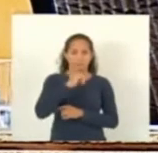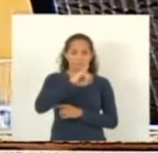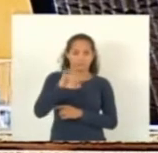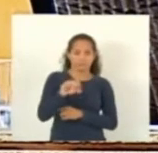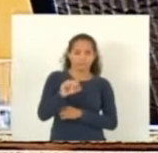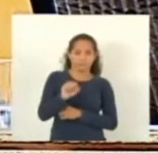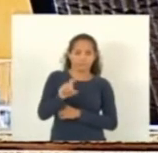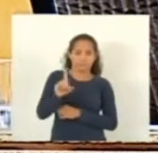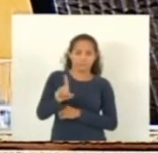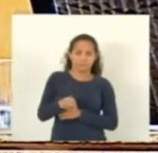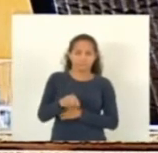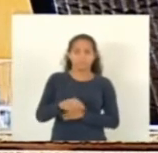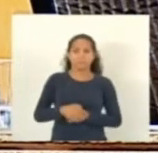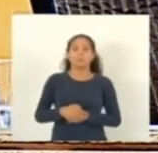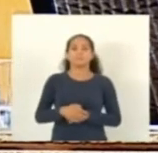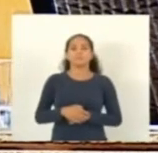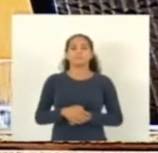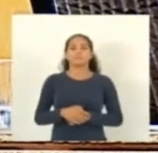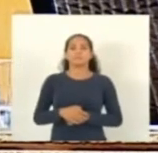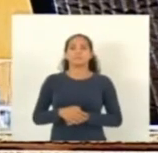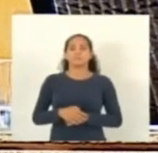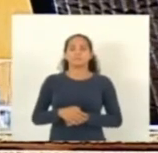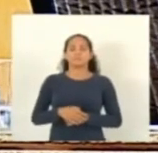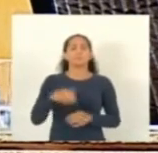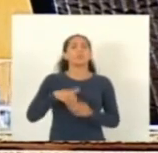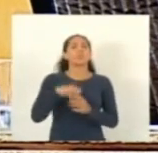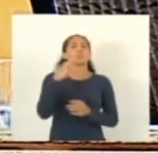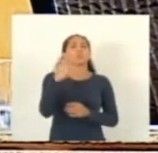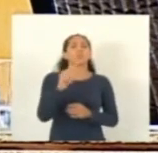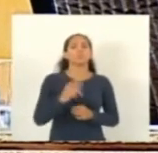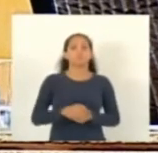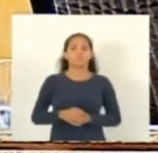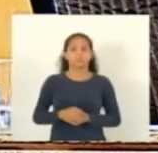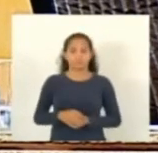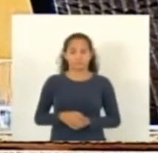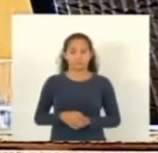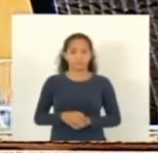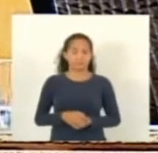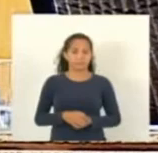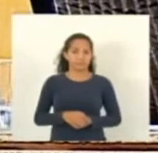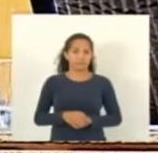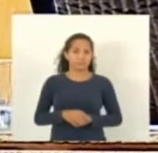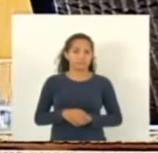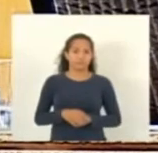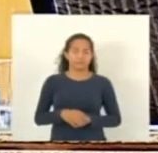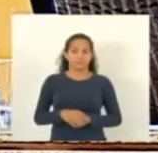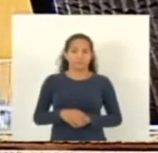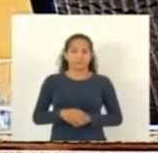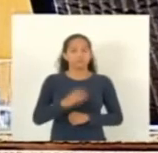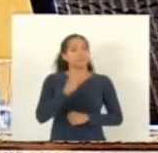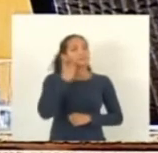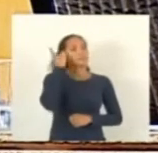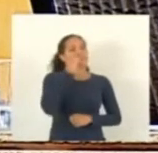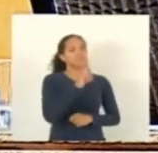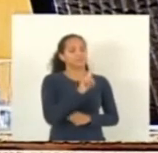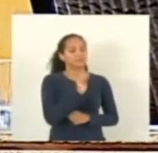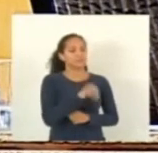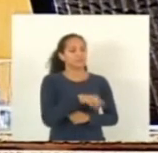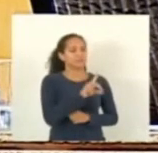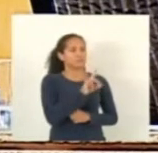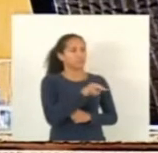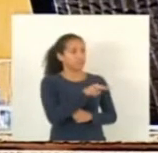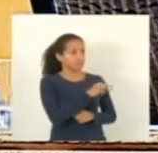engenheiro José Esmeraldo como vota como vota deputado Gandini